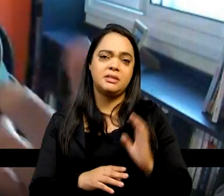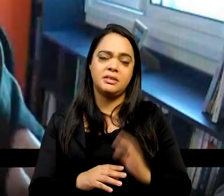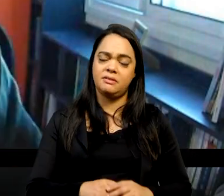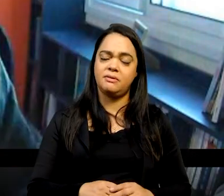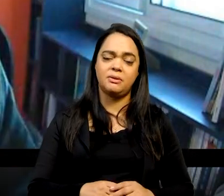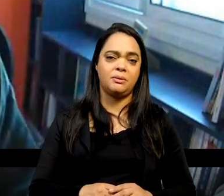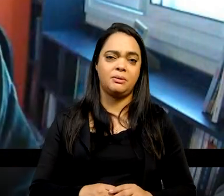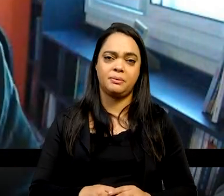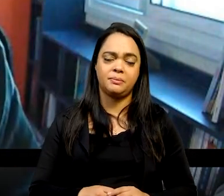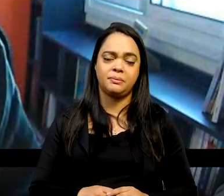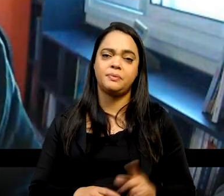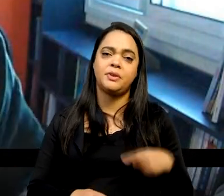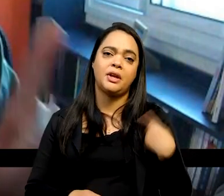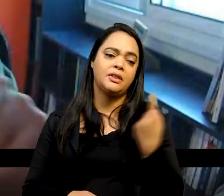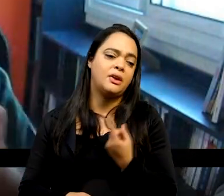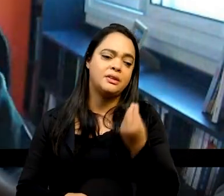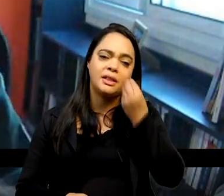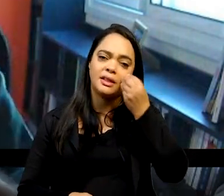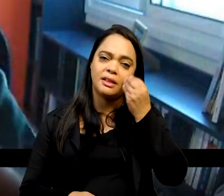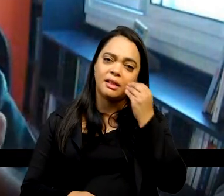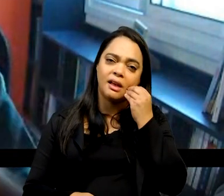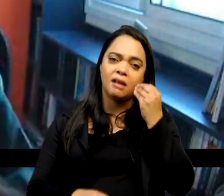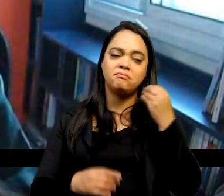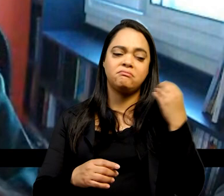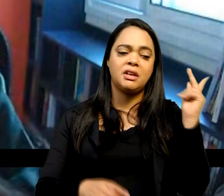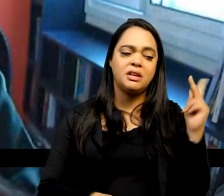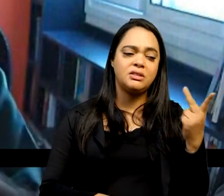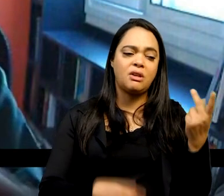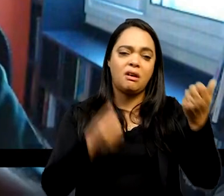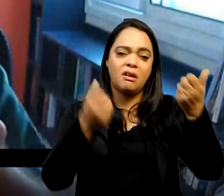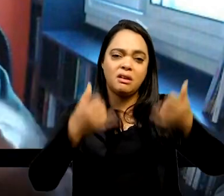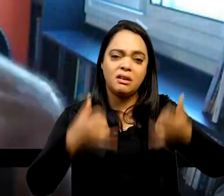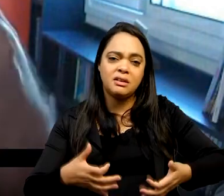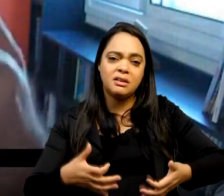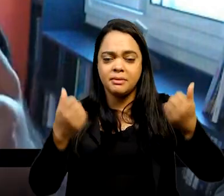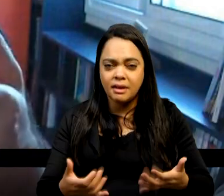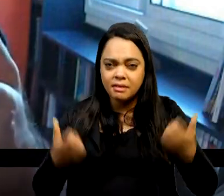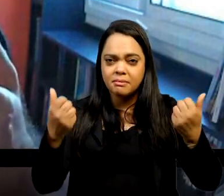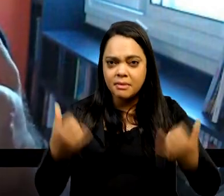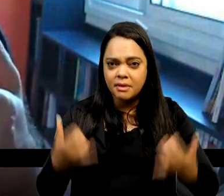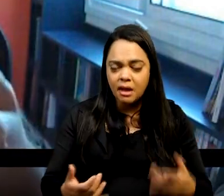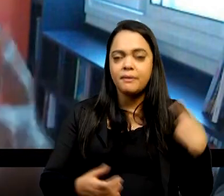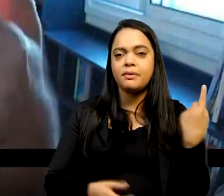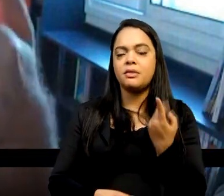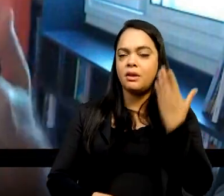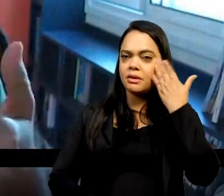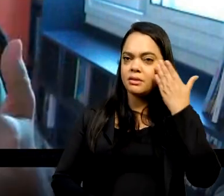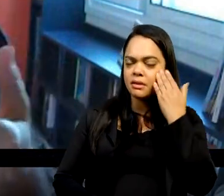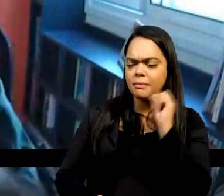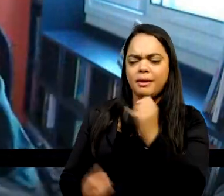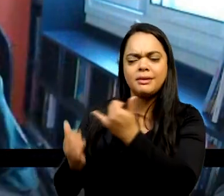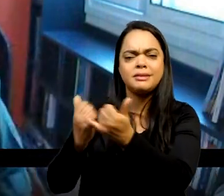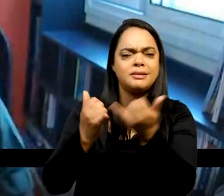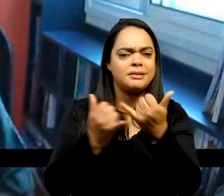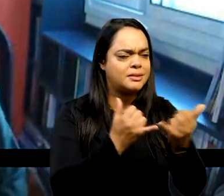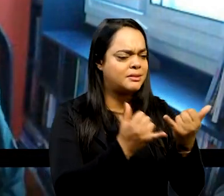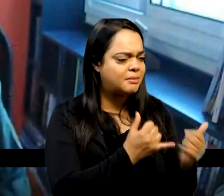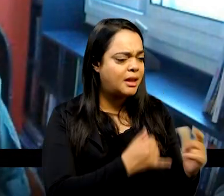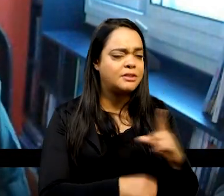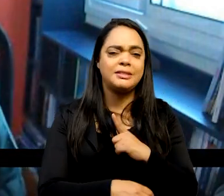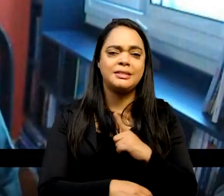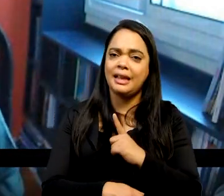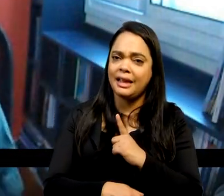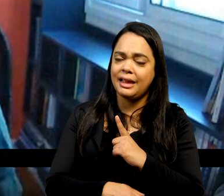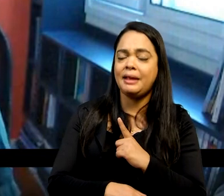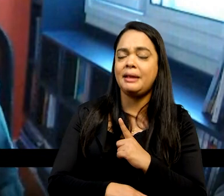uma explicação histórica desse jeito, porque a gente entende que as singularidades elas são sempre singulares em função